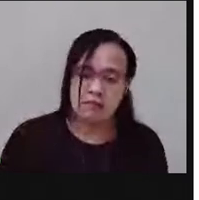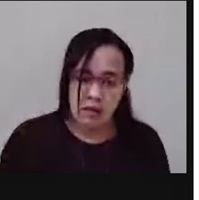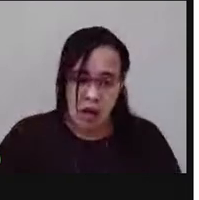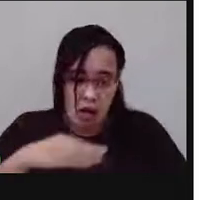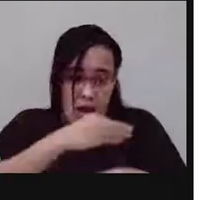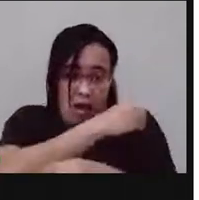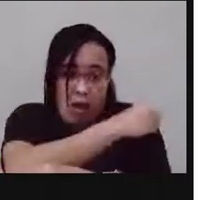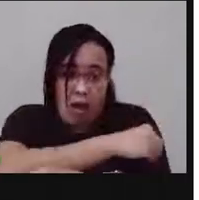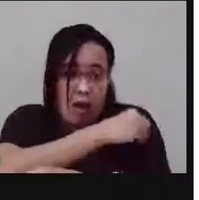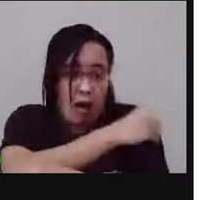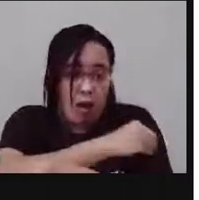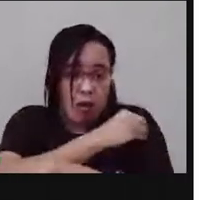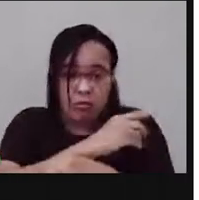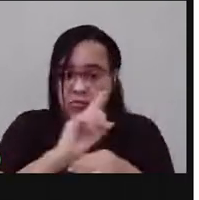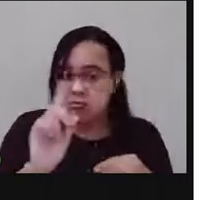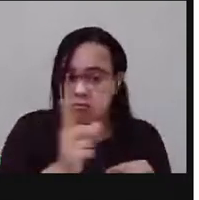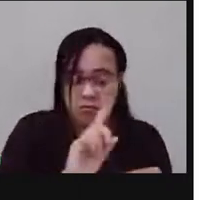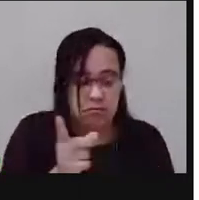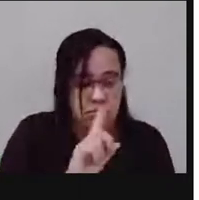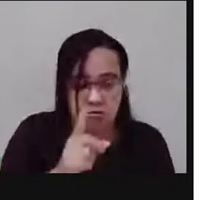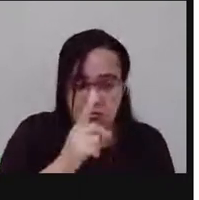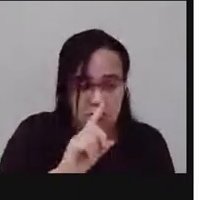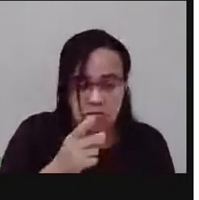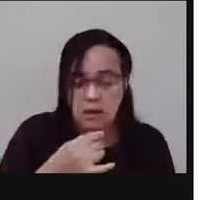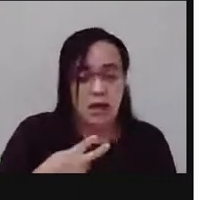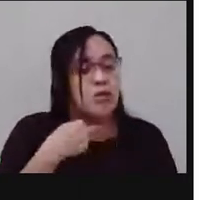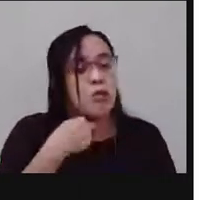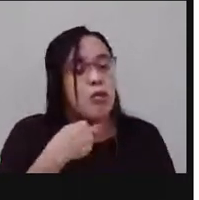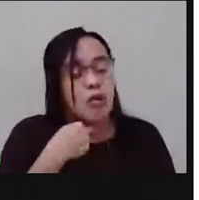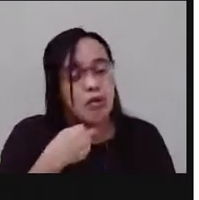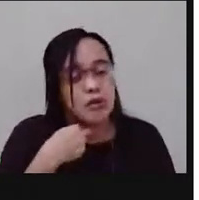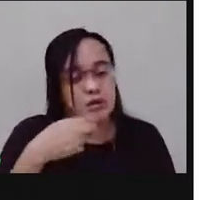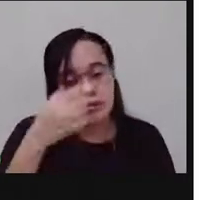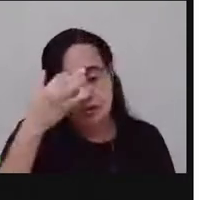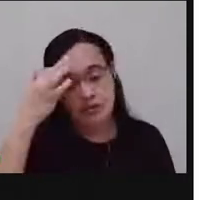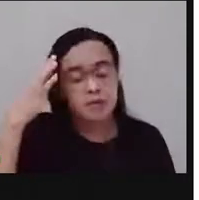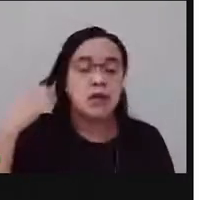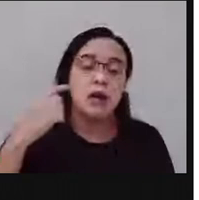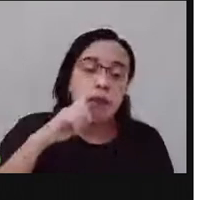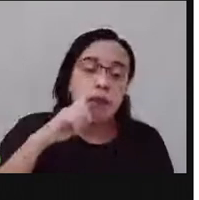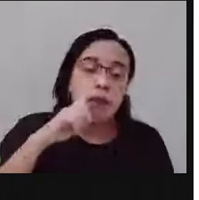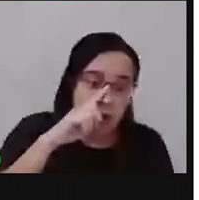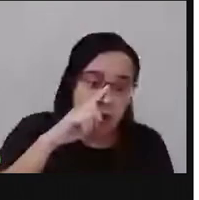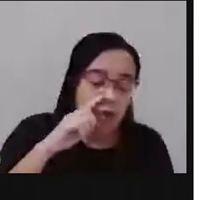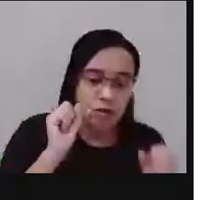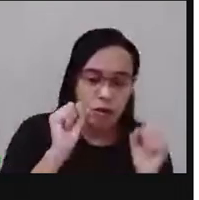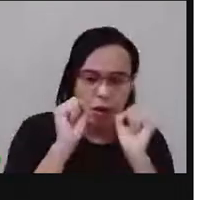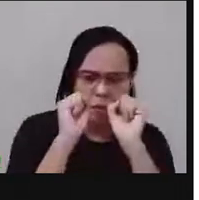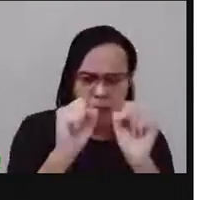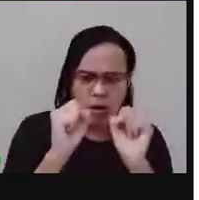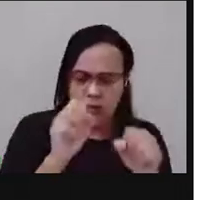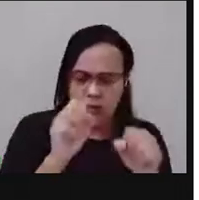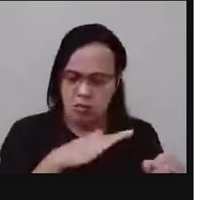você ingerir um desses produtos. Se você colocar na boca. Você pode morrer. Então, nada de